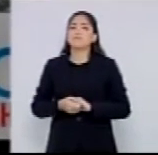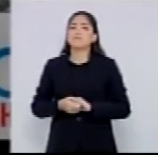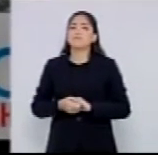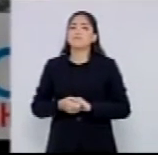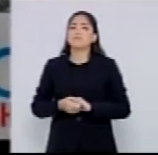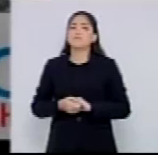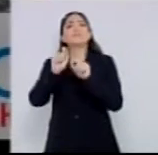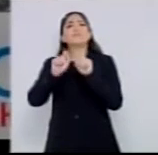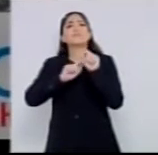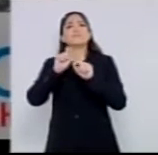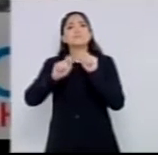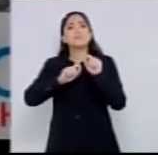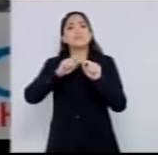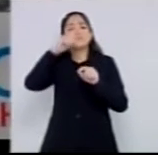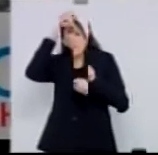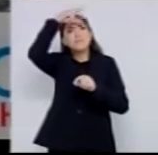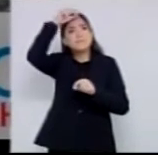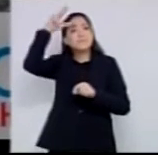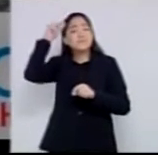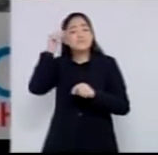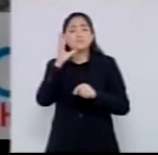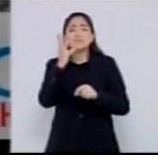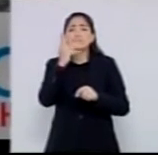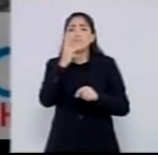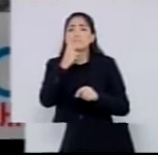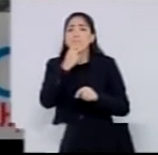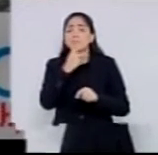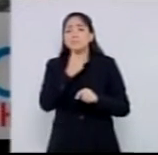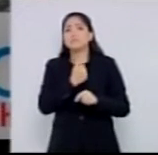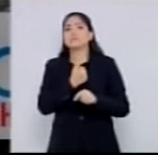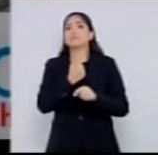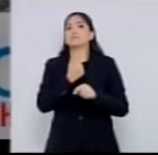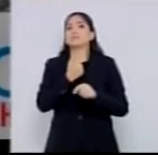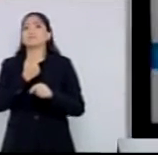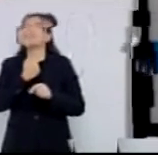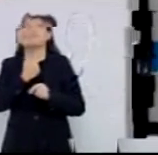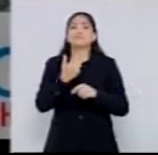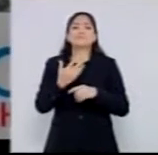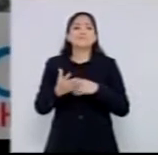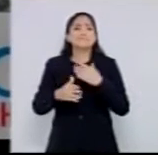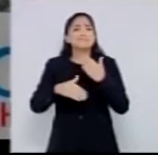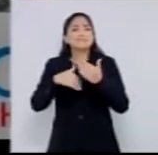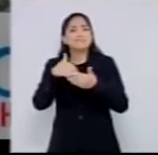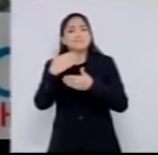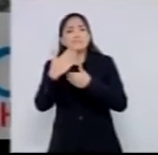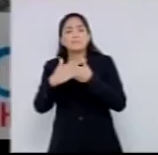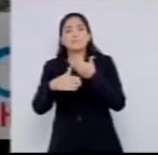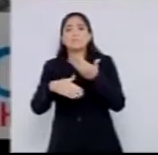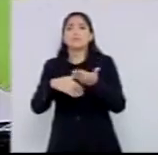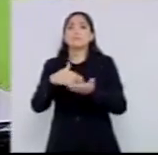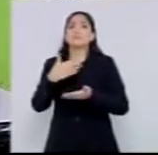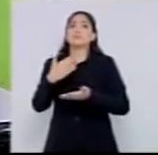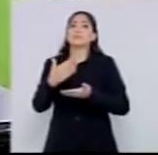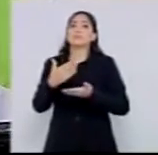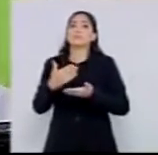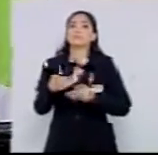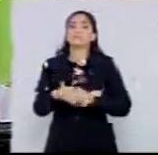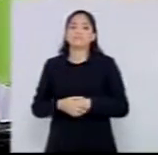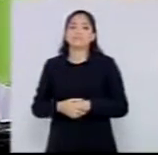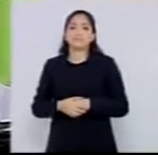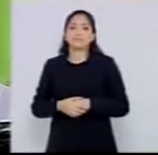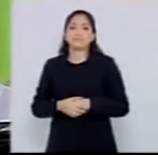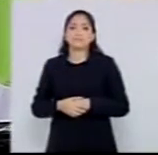É como a prefeitura demorou, comeu mosca, pagou sapo, foi incompetente,